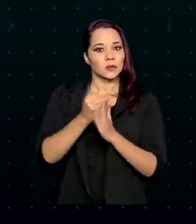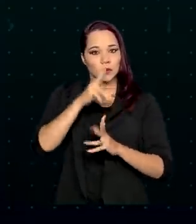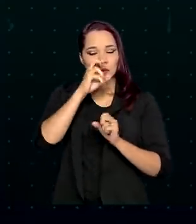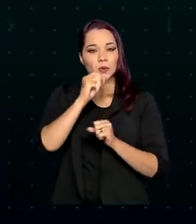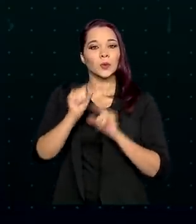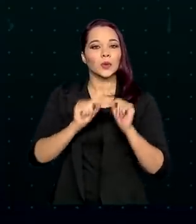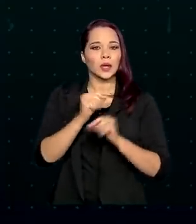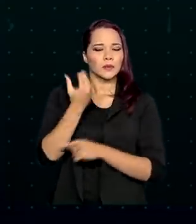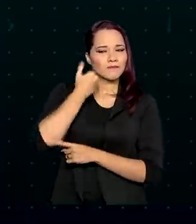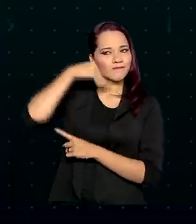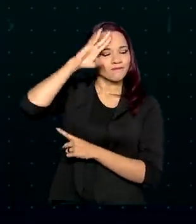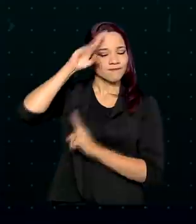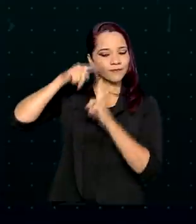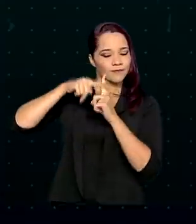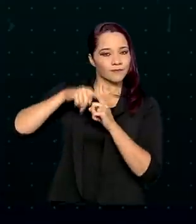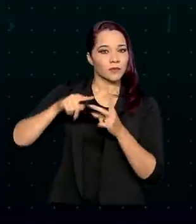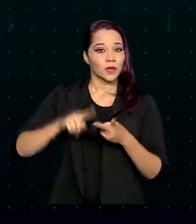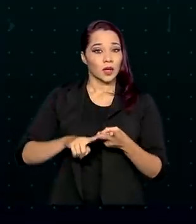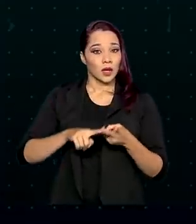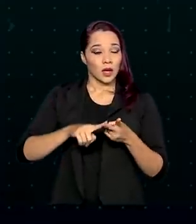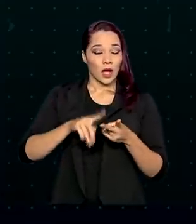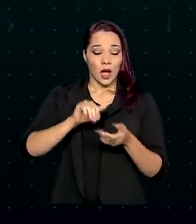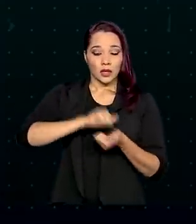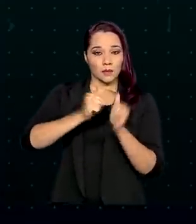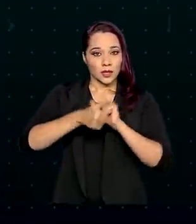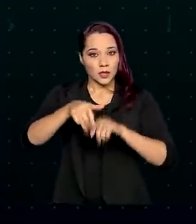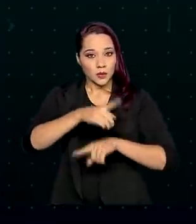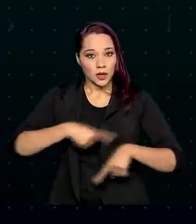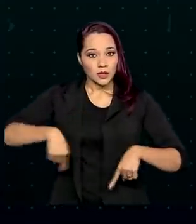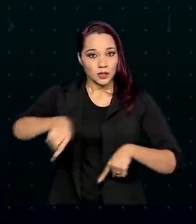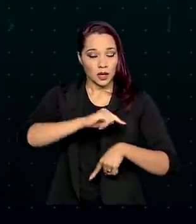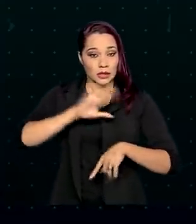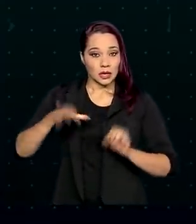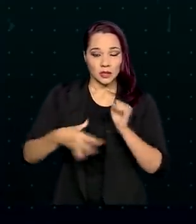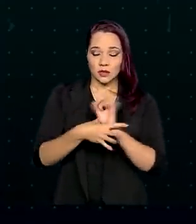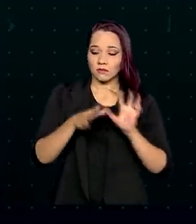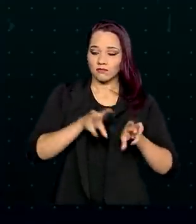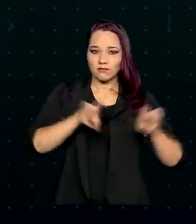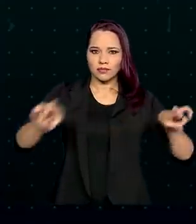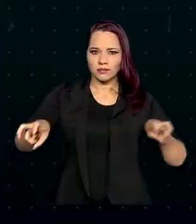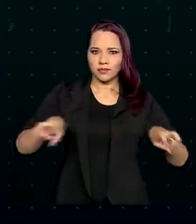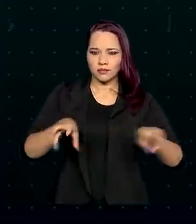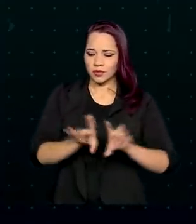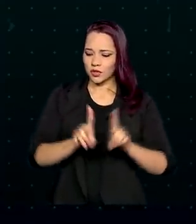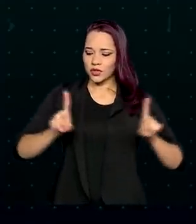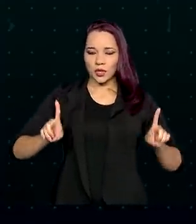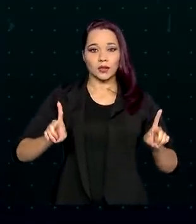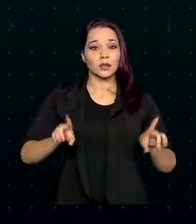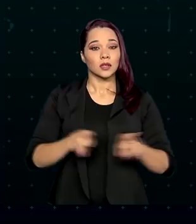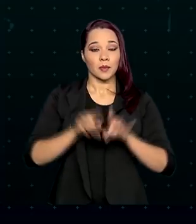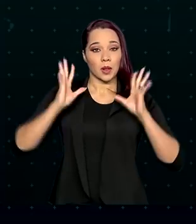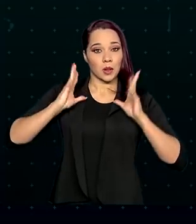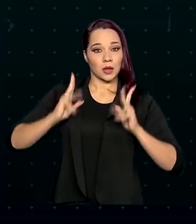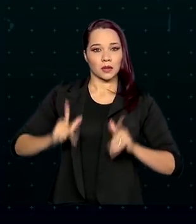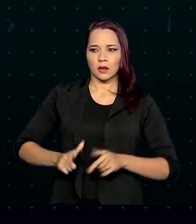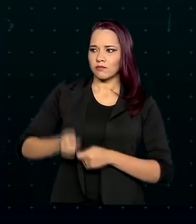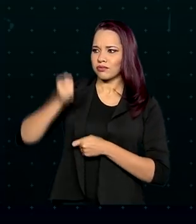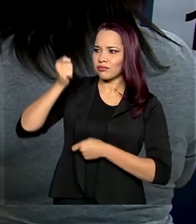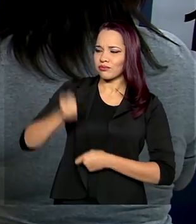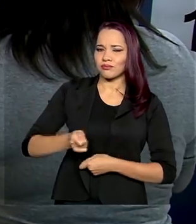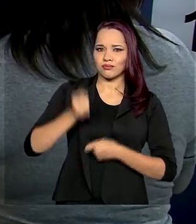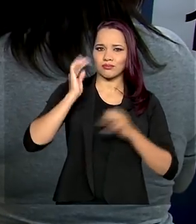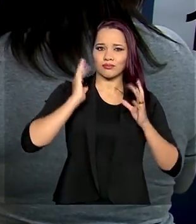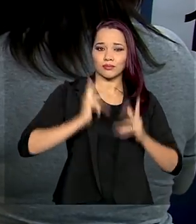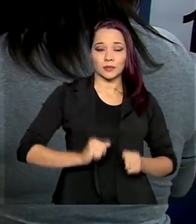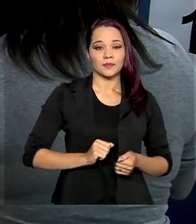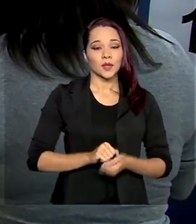ferição de temperatura, adequação das áreas comuns para garantir o distanciamento, além de limpeza e desinfecção.